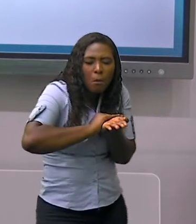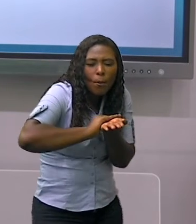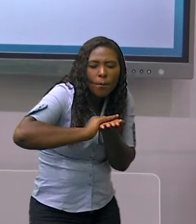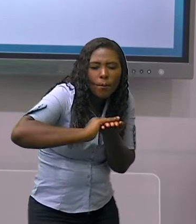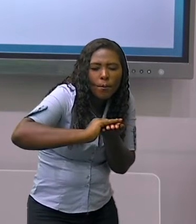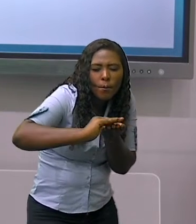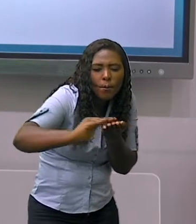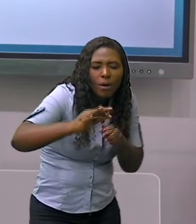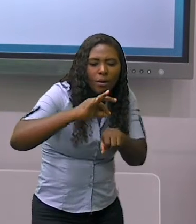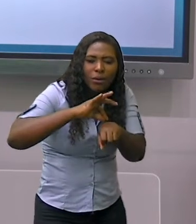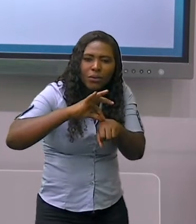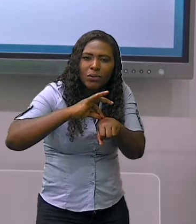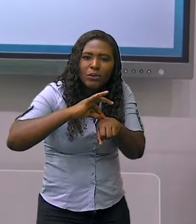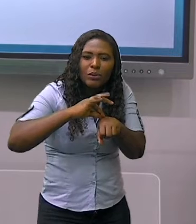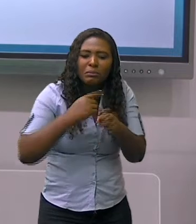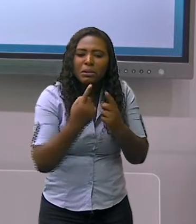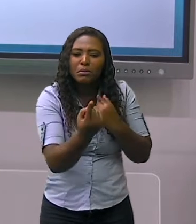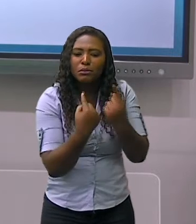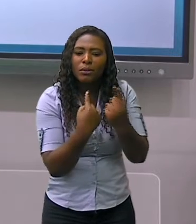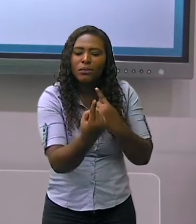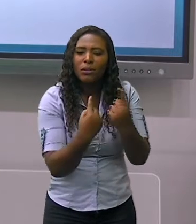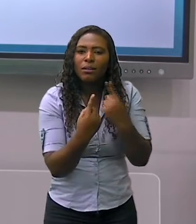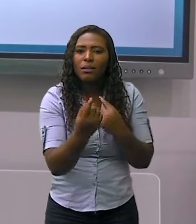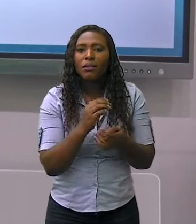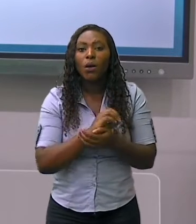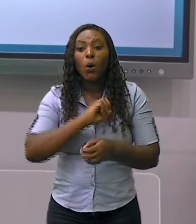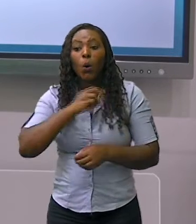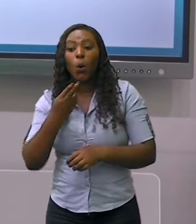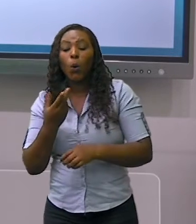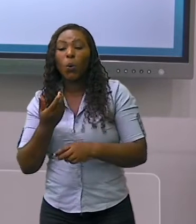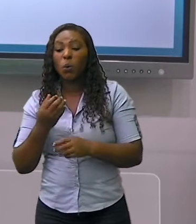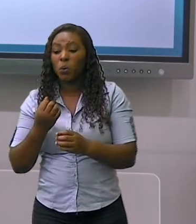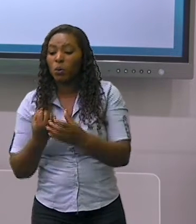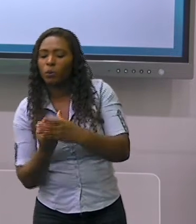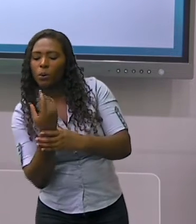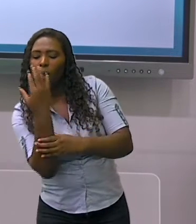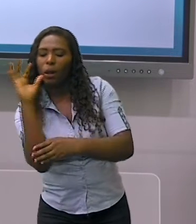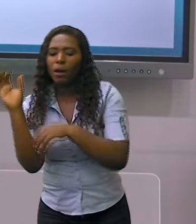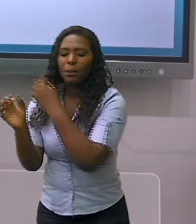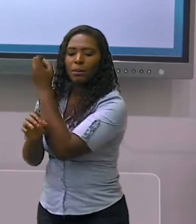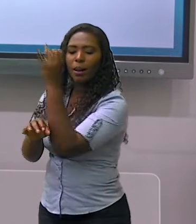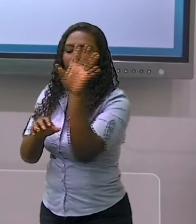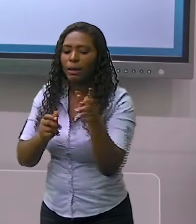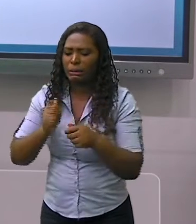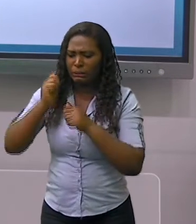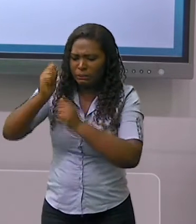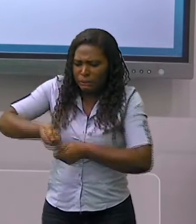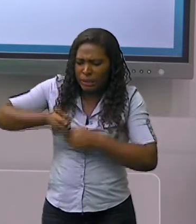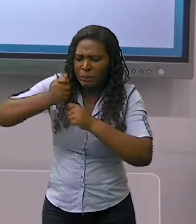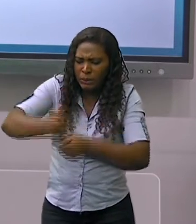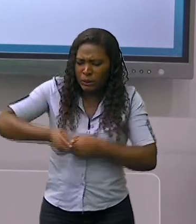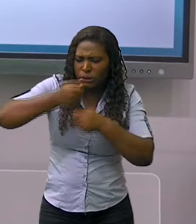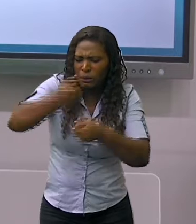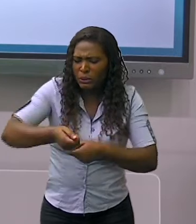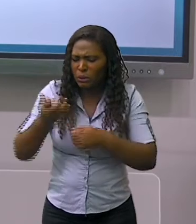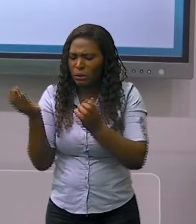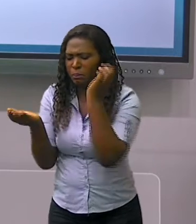a retirada da vegetação. Quais são estas mudanças? Para auxiliar na sua reflexão,